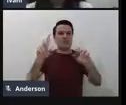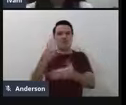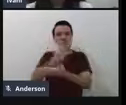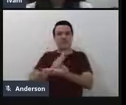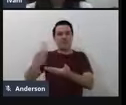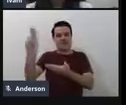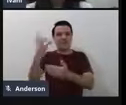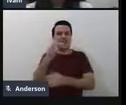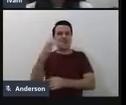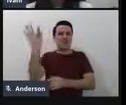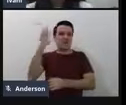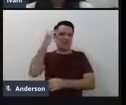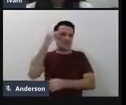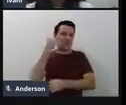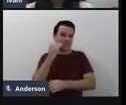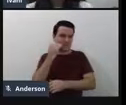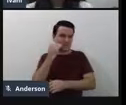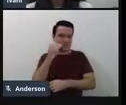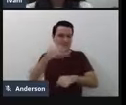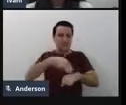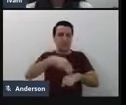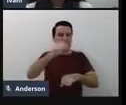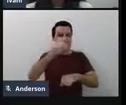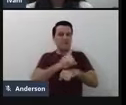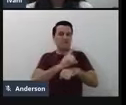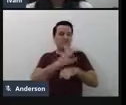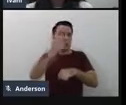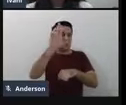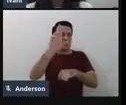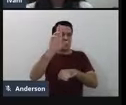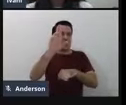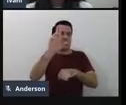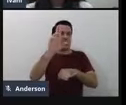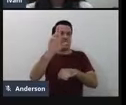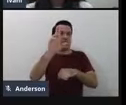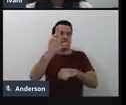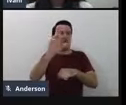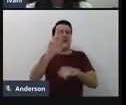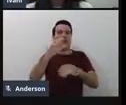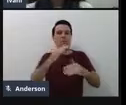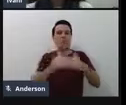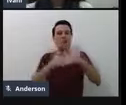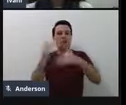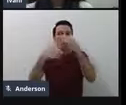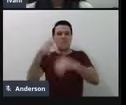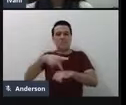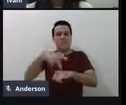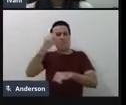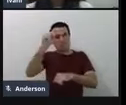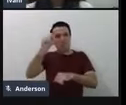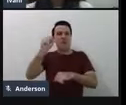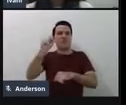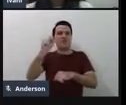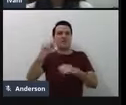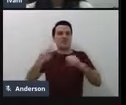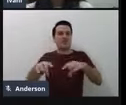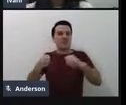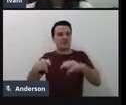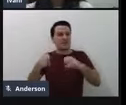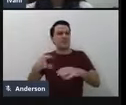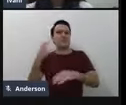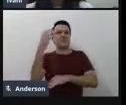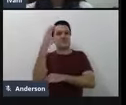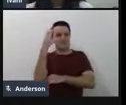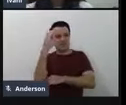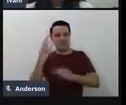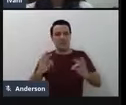Maria. É mestre e doutora pelo Programa de Pós-Graduação em Educação Científica e Tecnológica